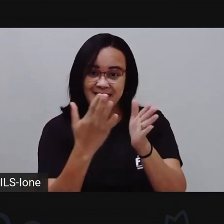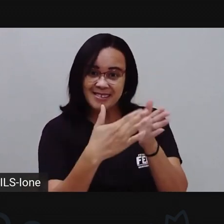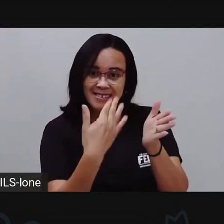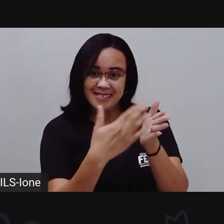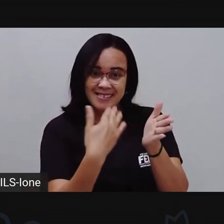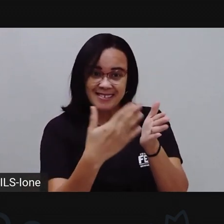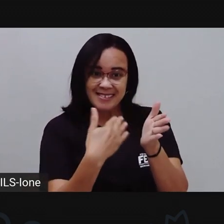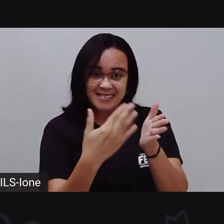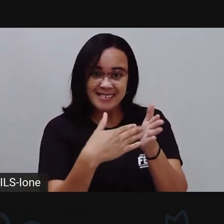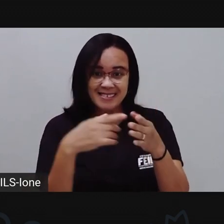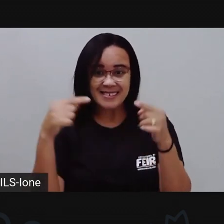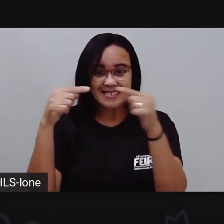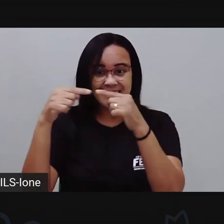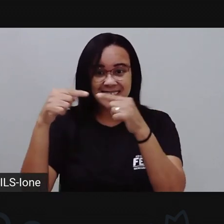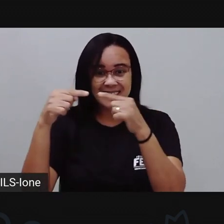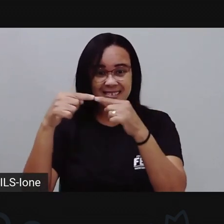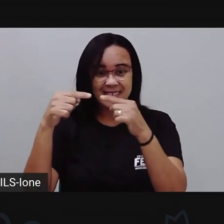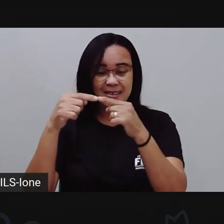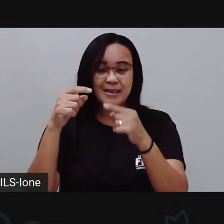Brasil, ó.